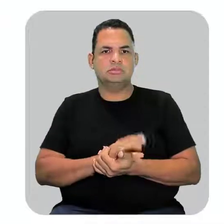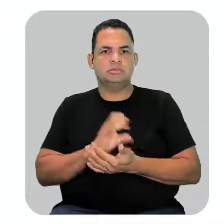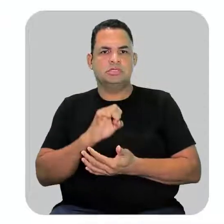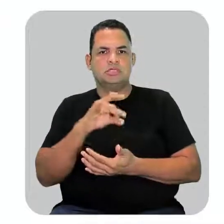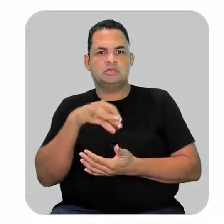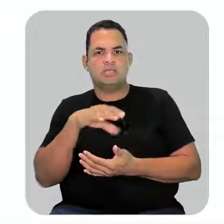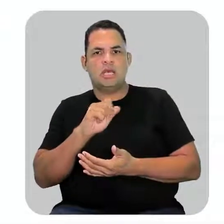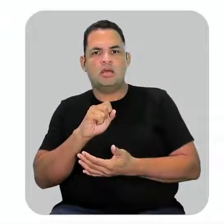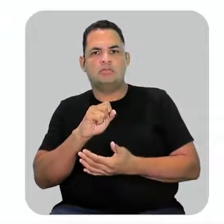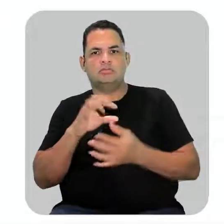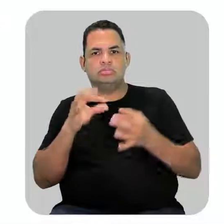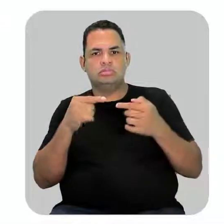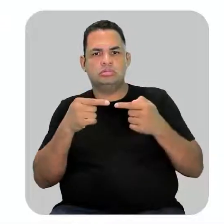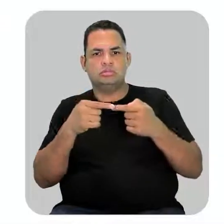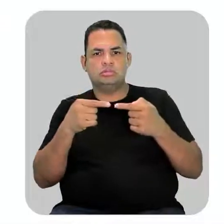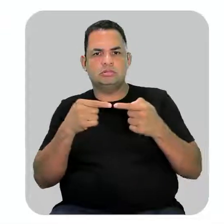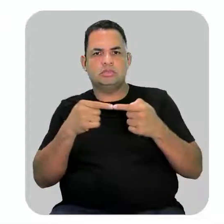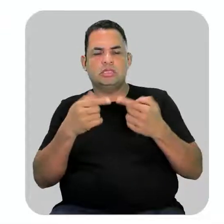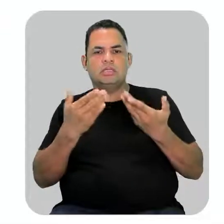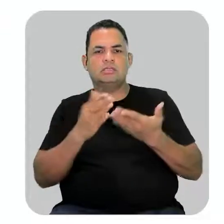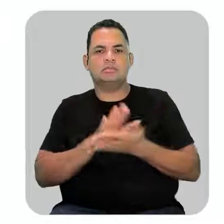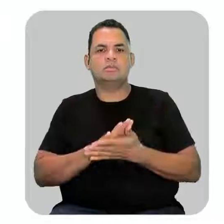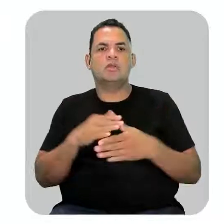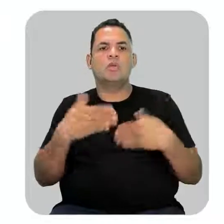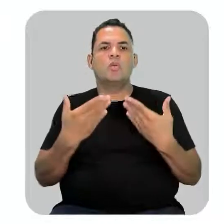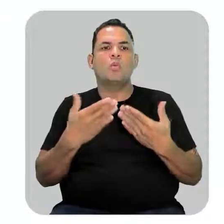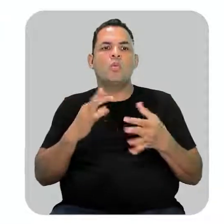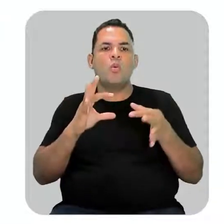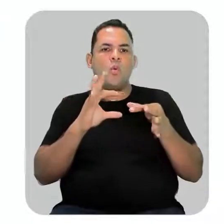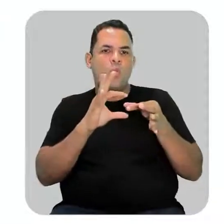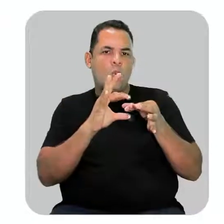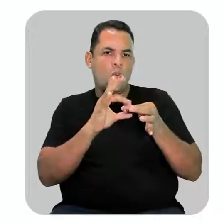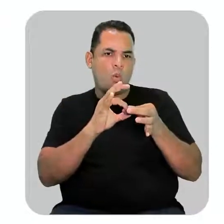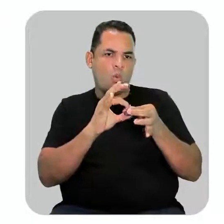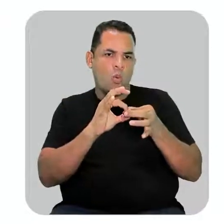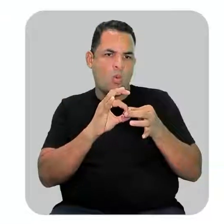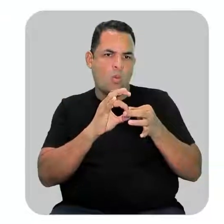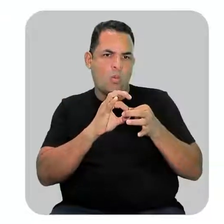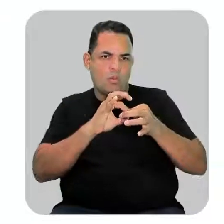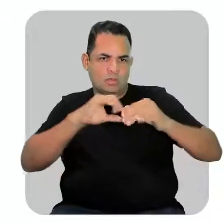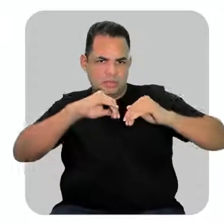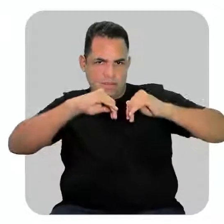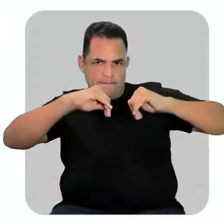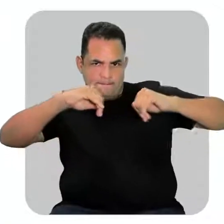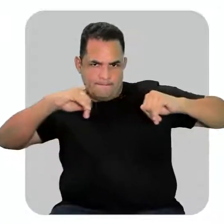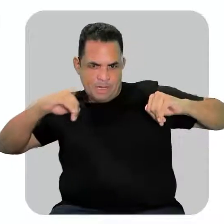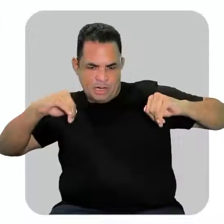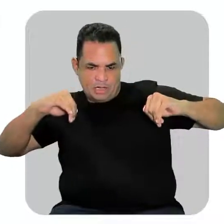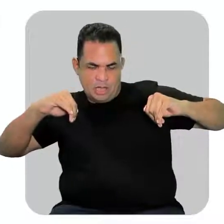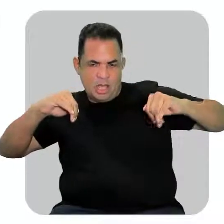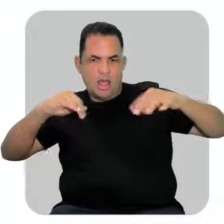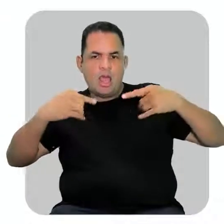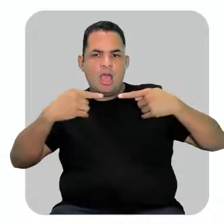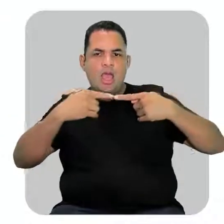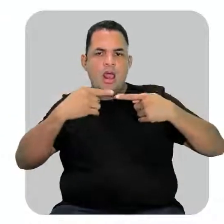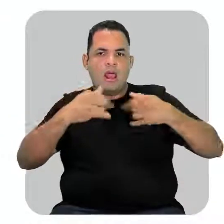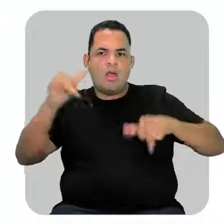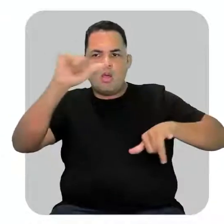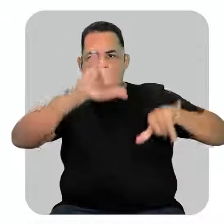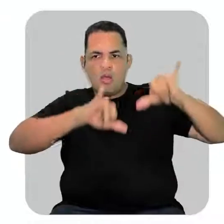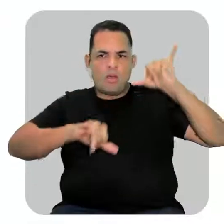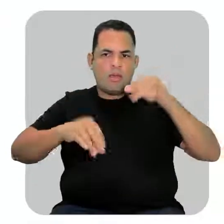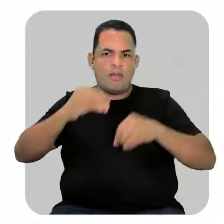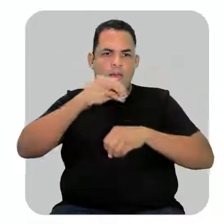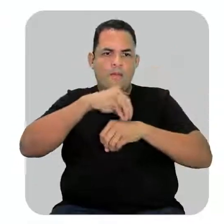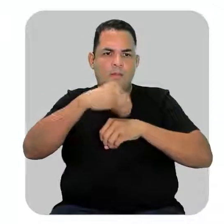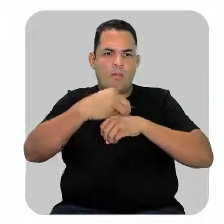de ligações. Cisão, nada mais é que uma ruptura de uma ligação química em uma molécula,